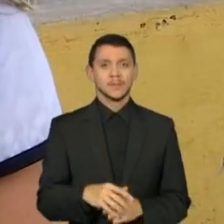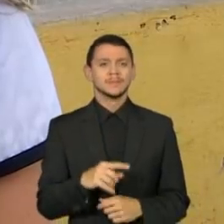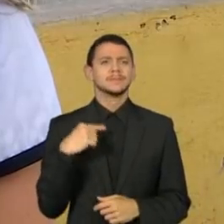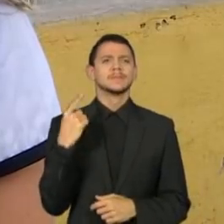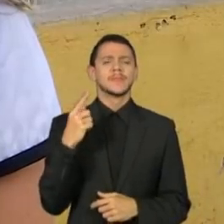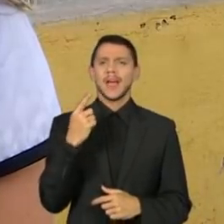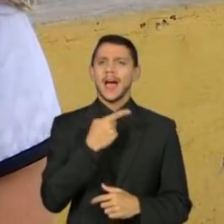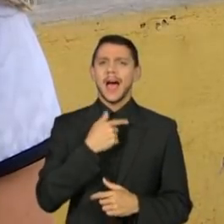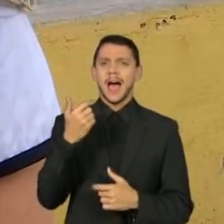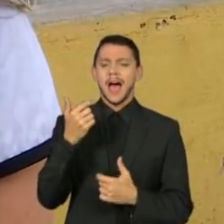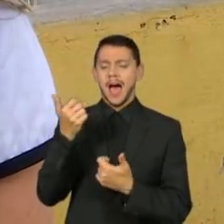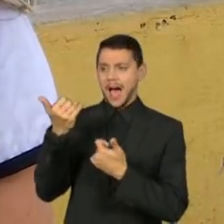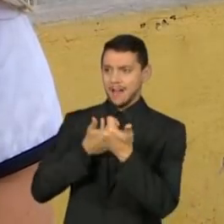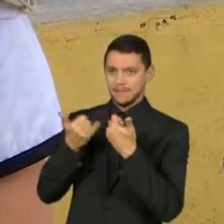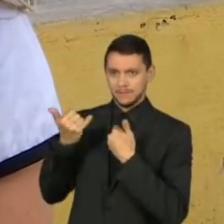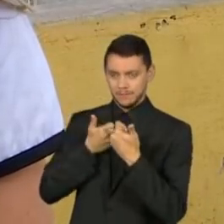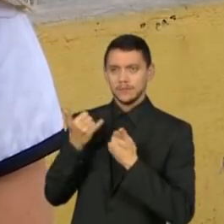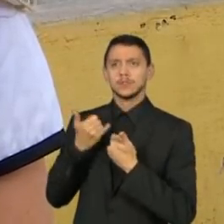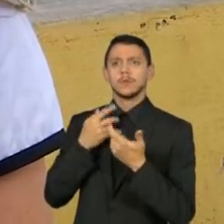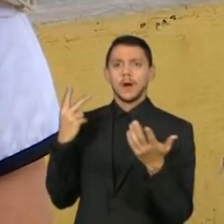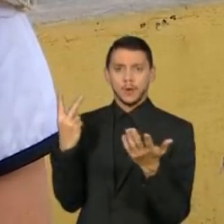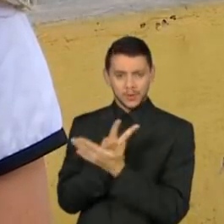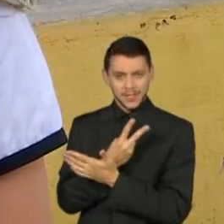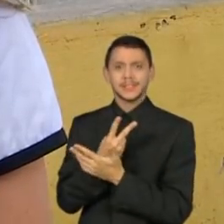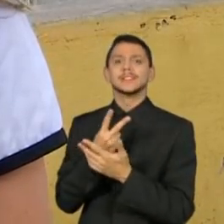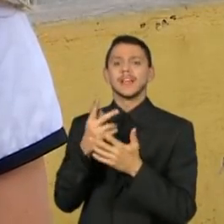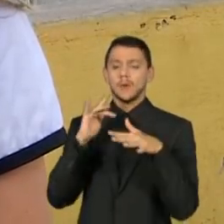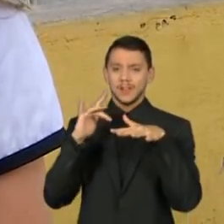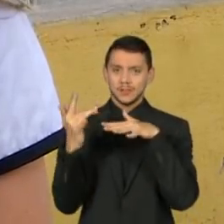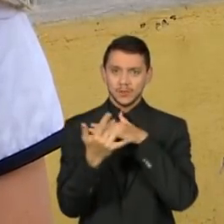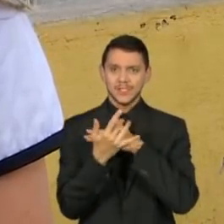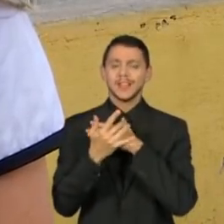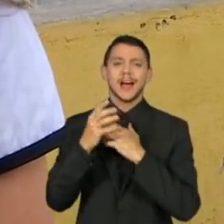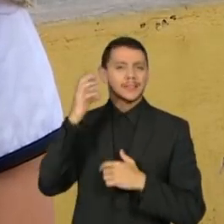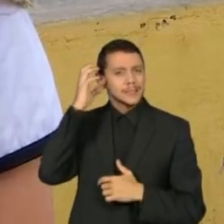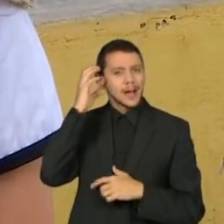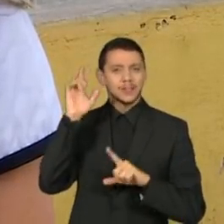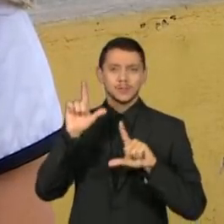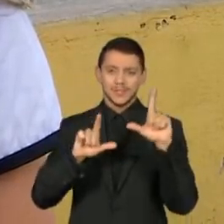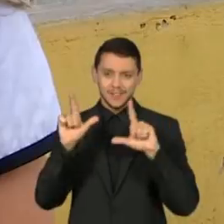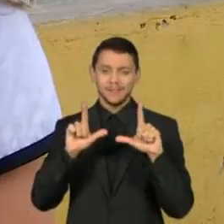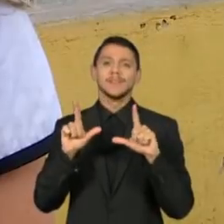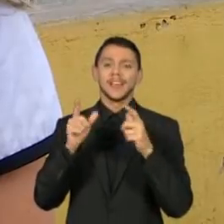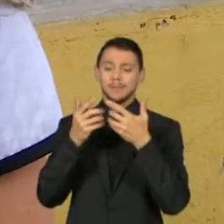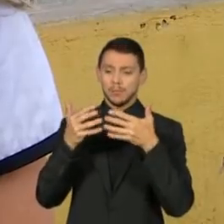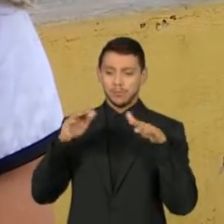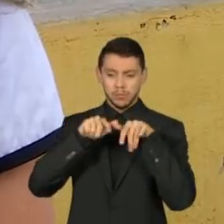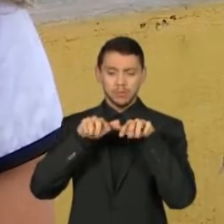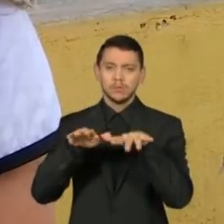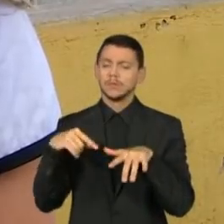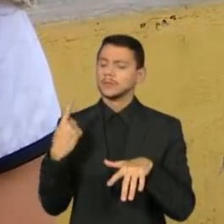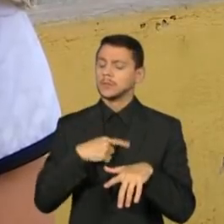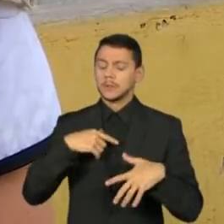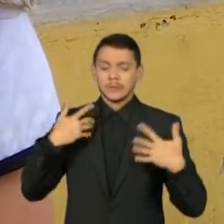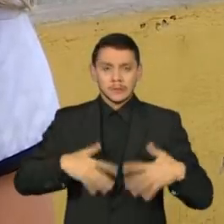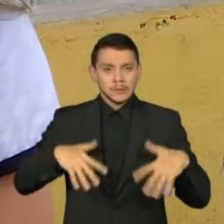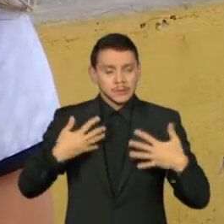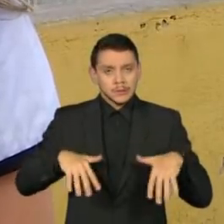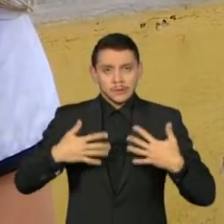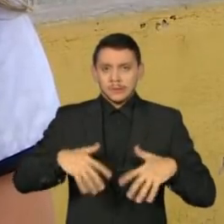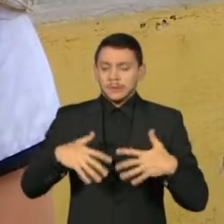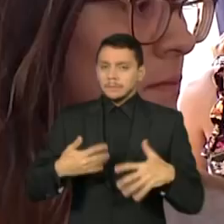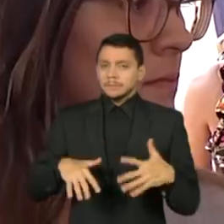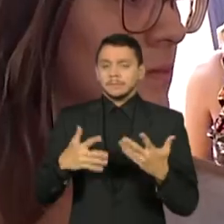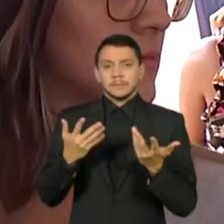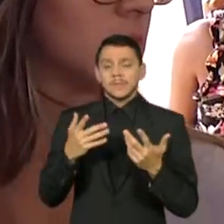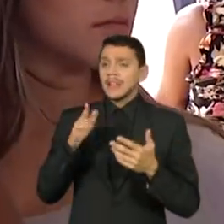barragem pelas redes sociais, rádio e TV, foi desesperador. Nós não recebemos